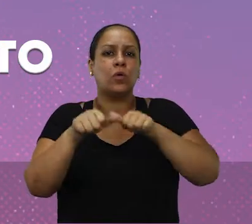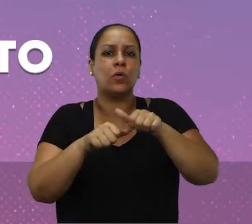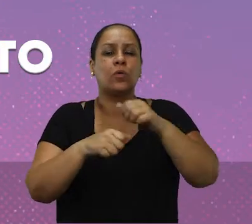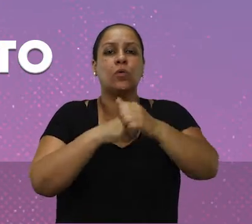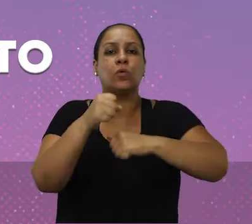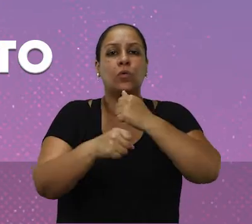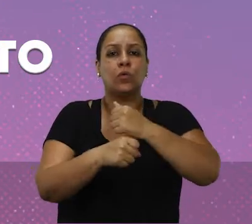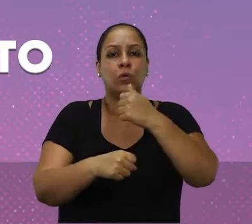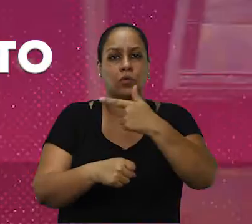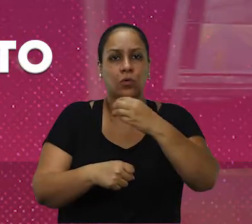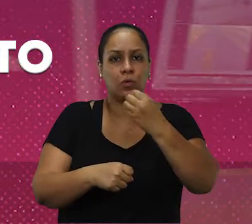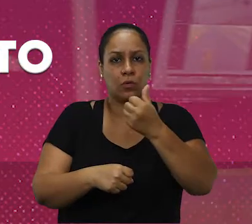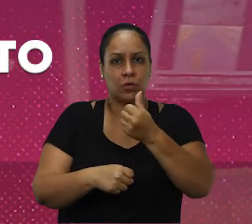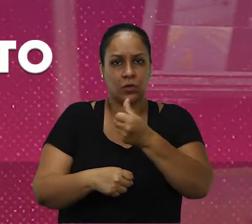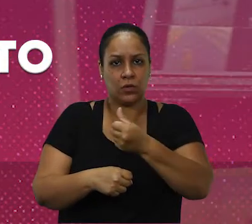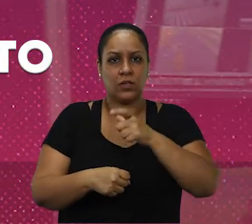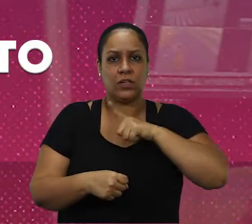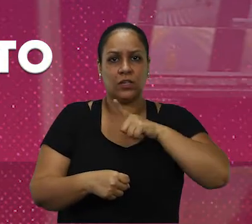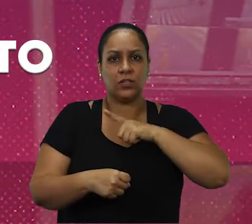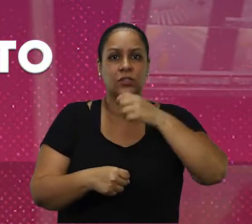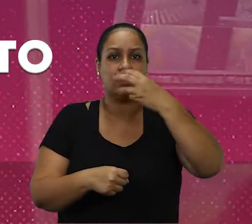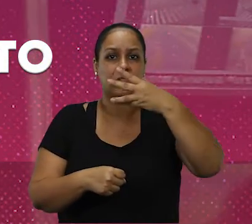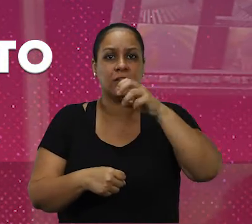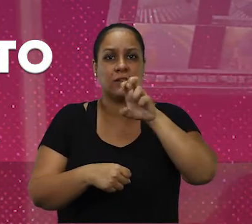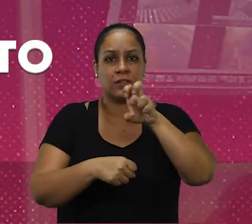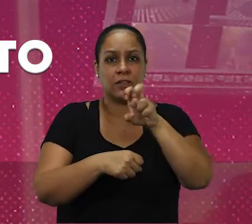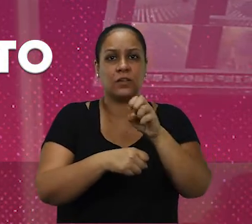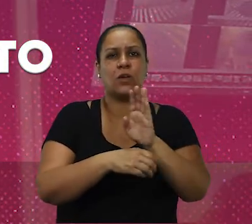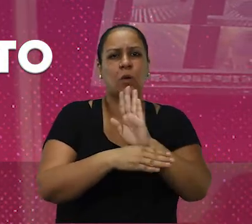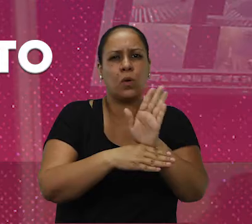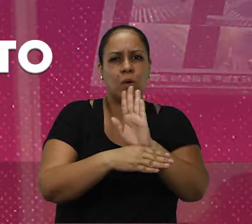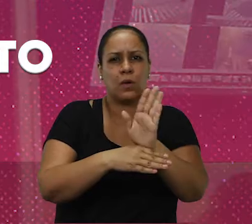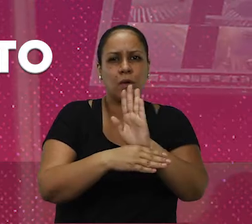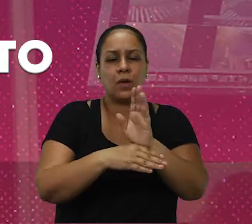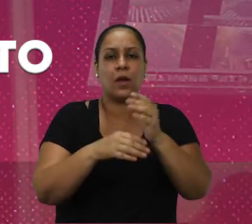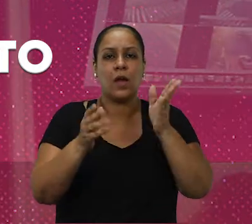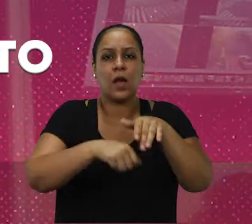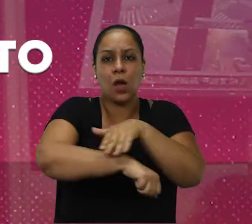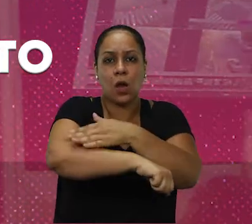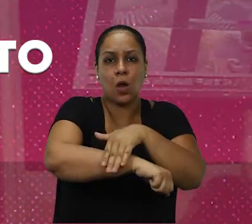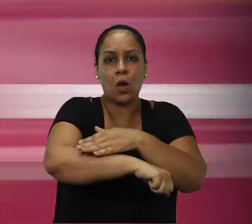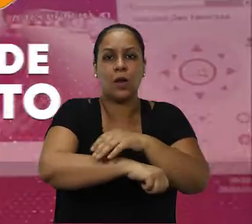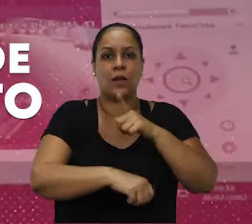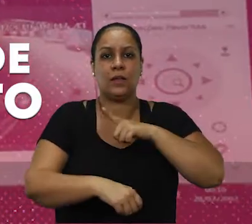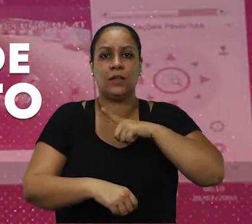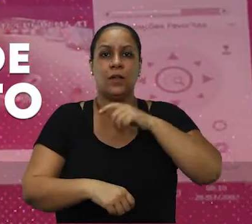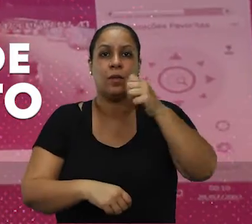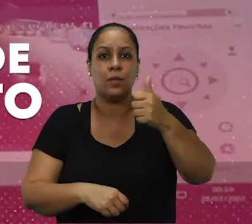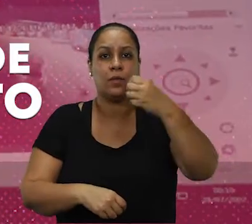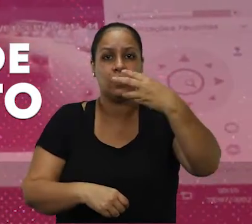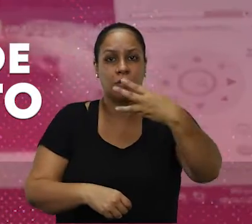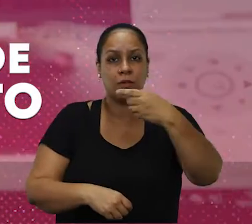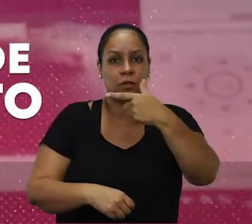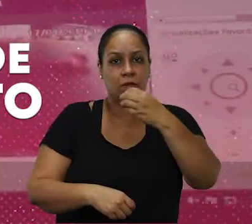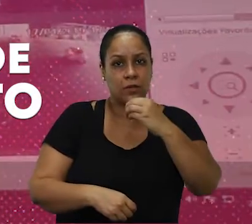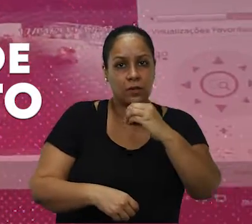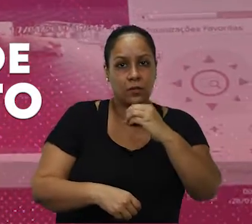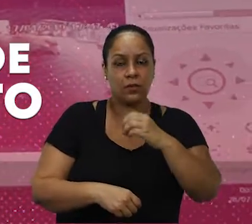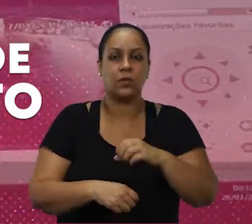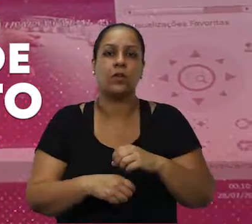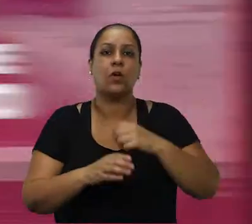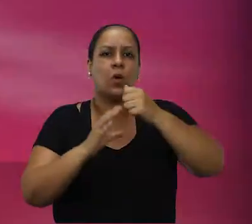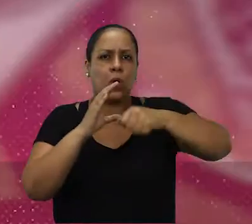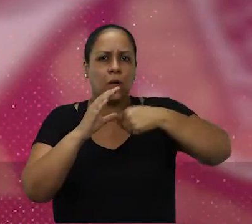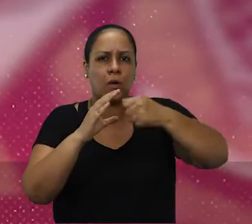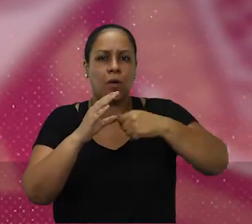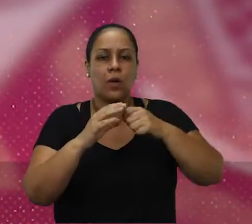2016, nossa cidade tinha 35 câmeras de vídeo monitoramento. Agora, são 1.320 câmeras. O Edinho